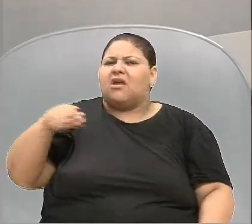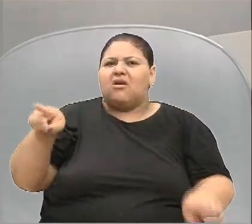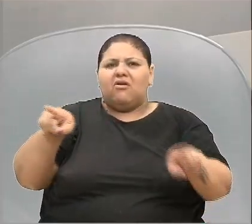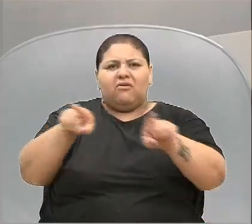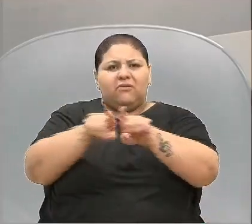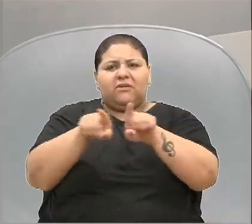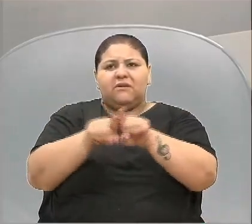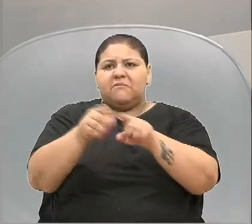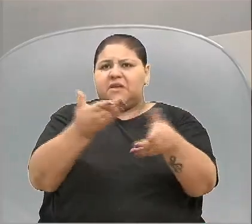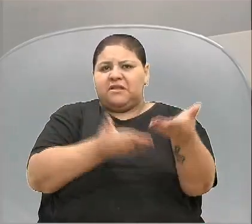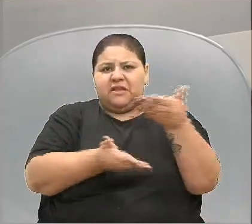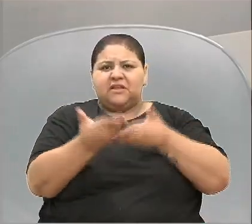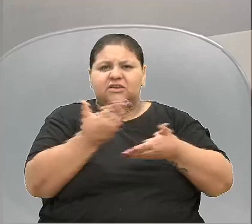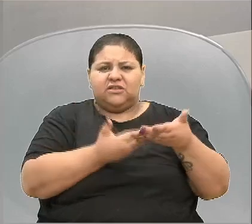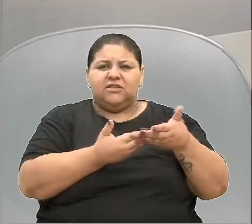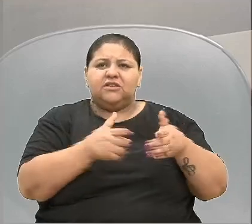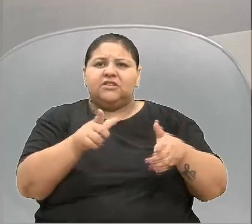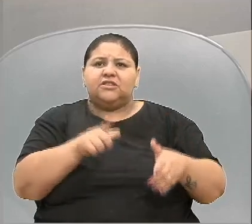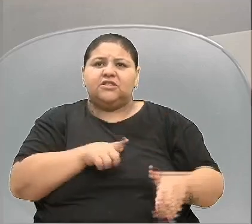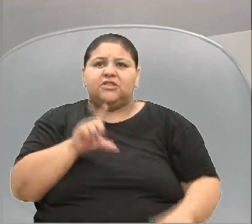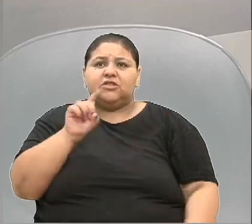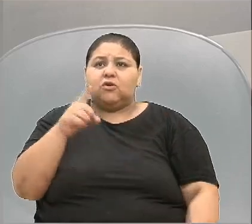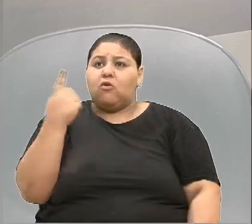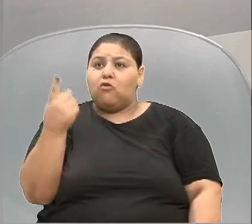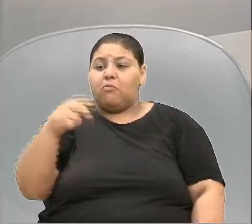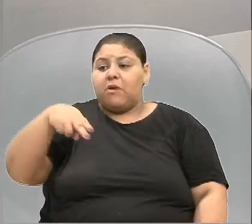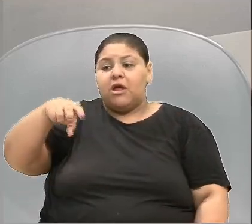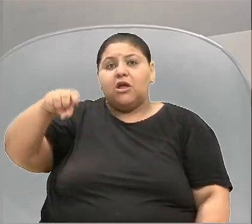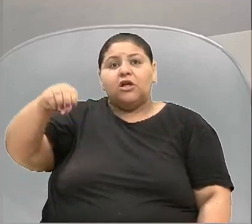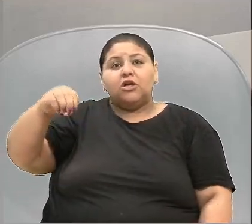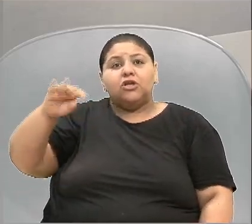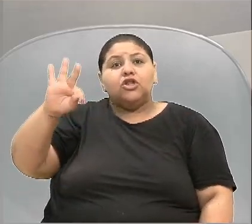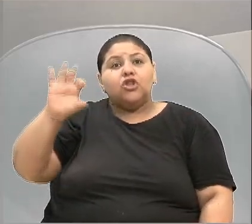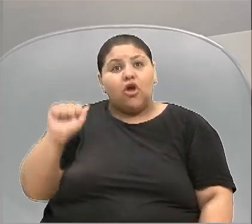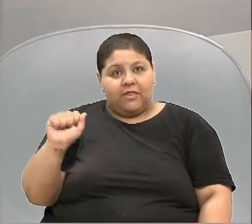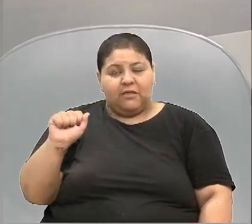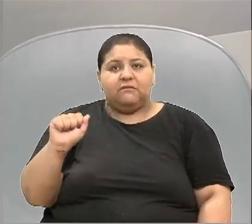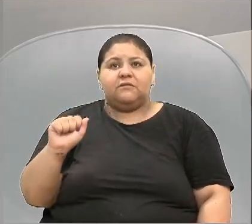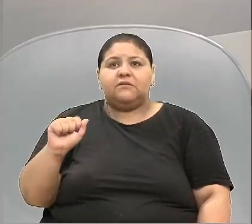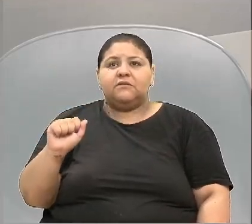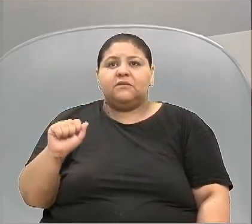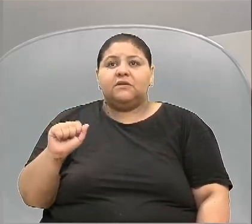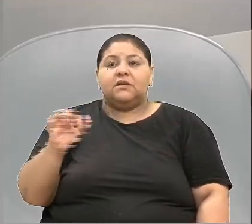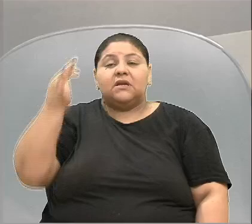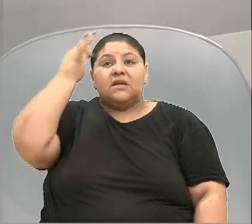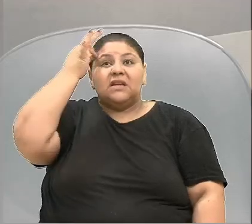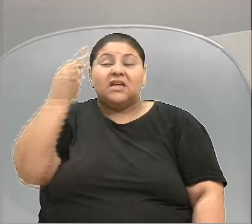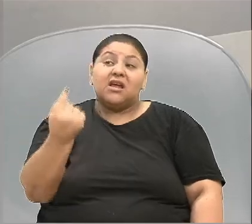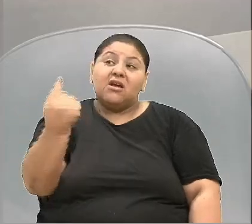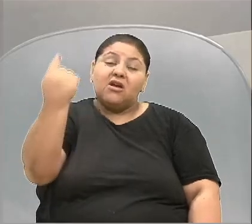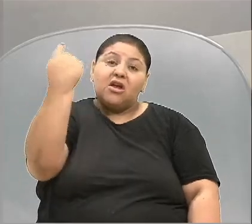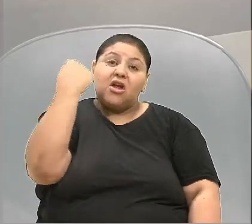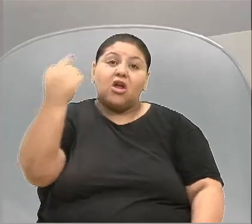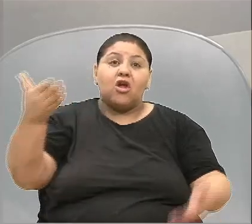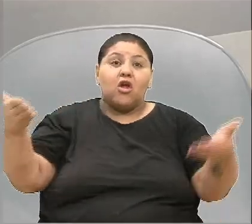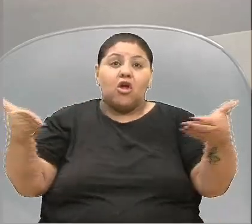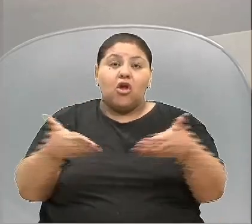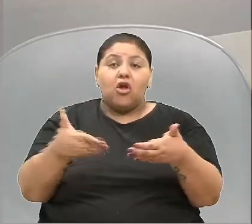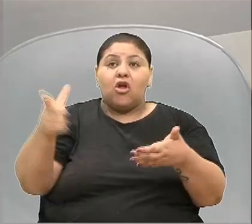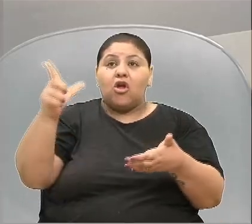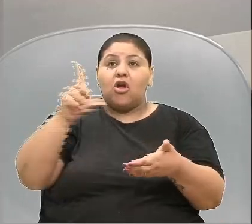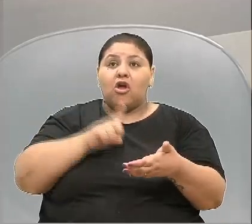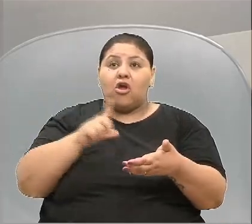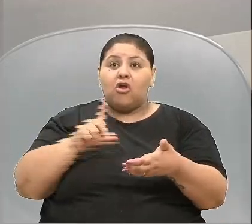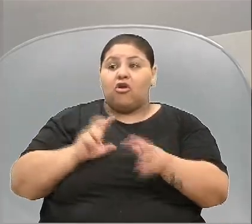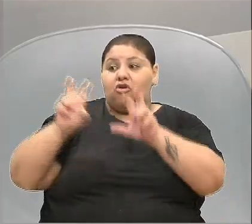pude ter atendido ali atrás, porque eu tinha só uma nota do meu paralelo, vereador Grazi. Se subentende ali atrás, hoje, você tem uma